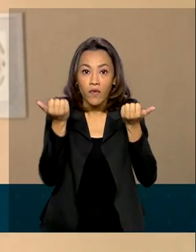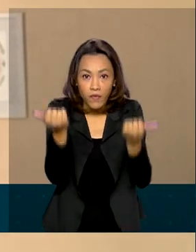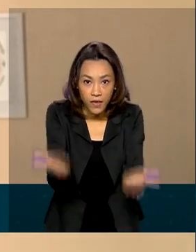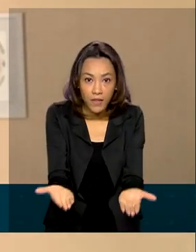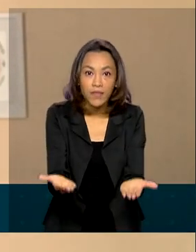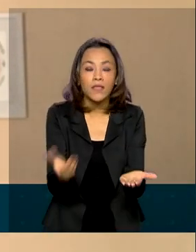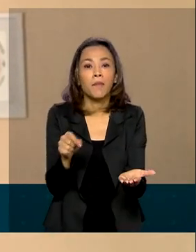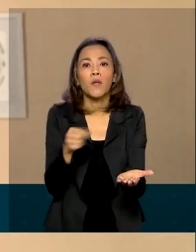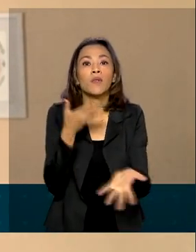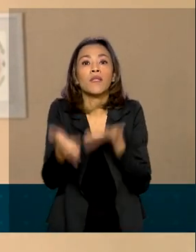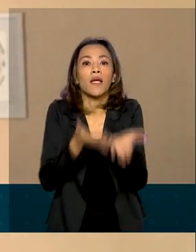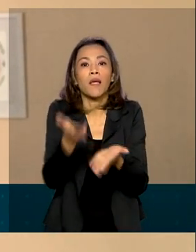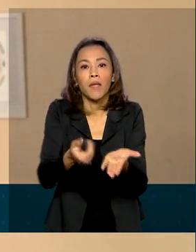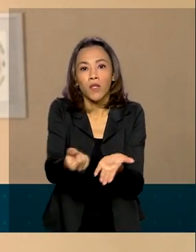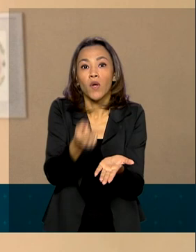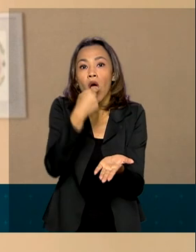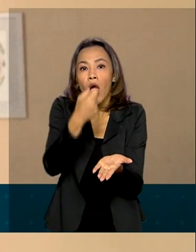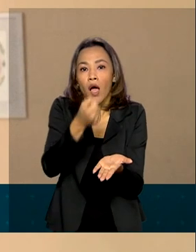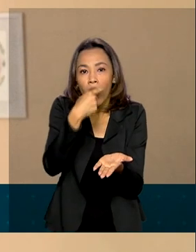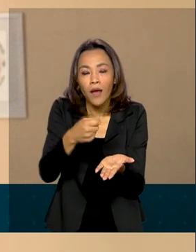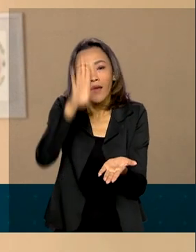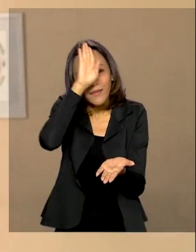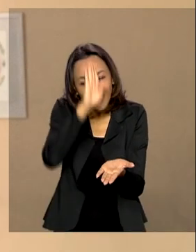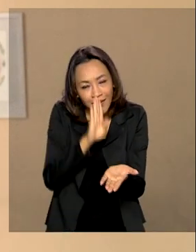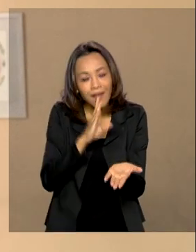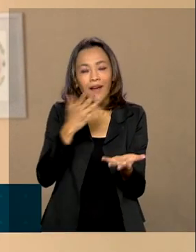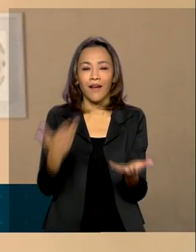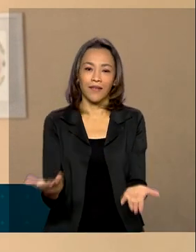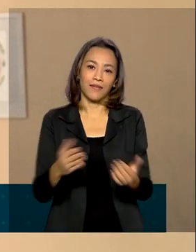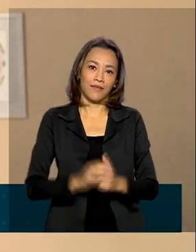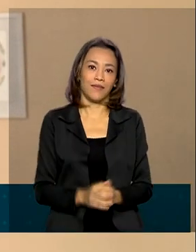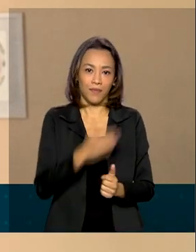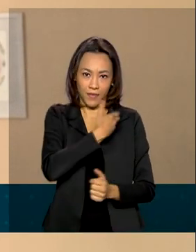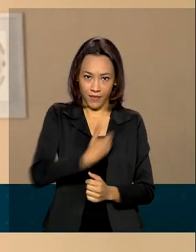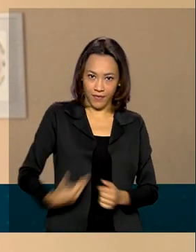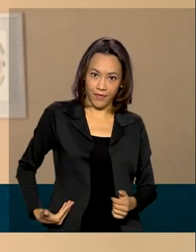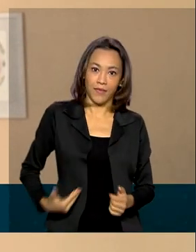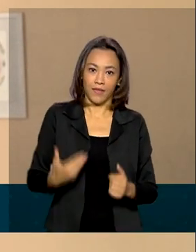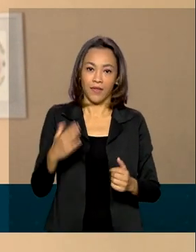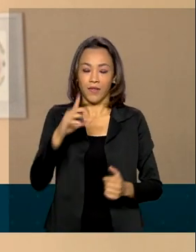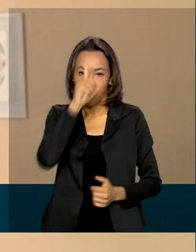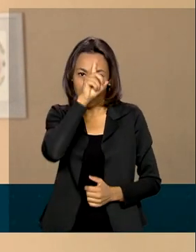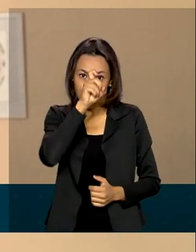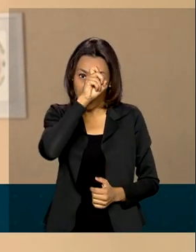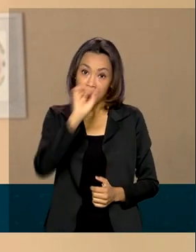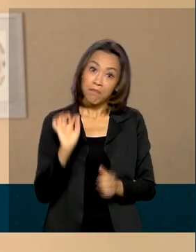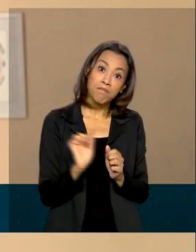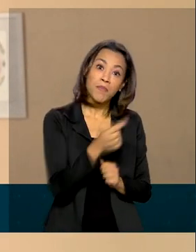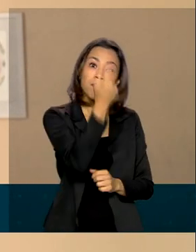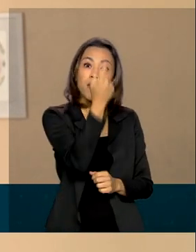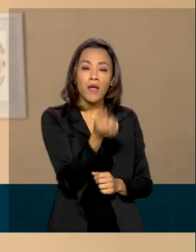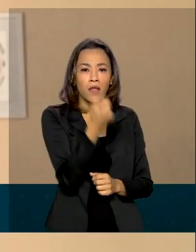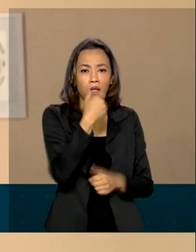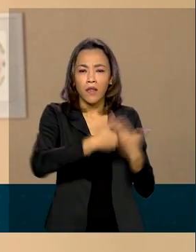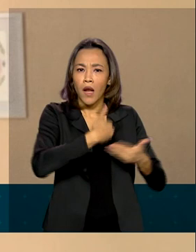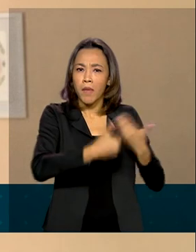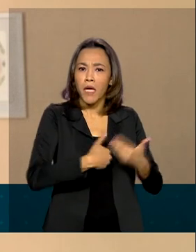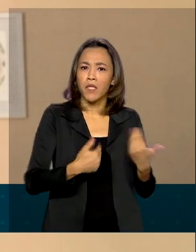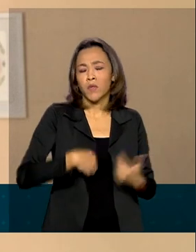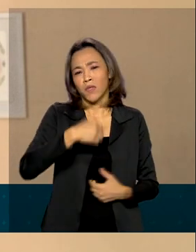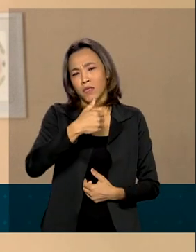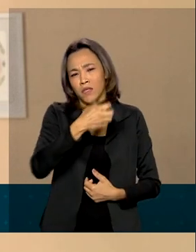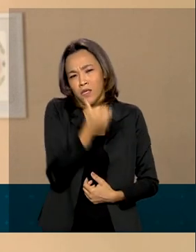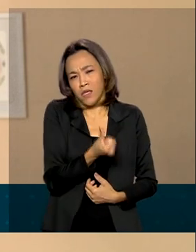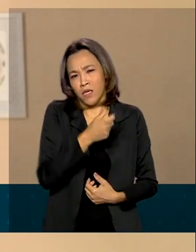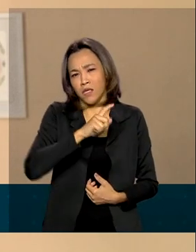tratamento oral, que é gratuito no Sistema Único de Saúde. A partir da primeira dose de tratamento, que pode durar de seis a doze